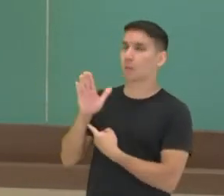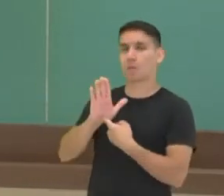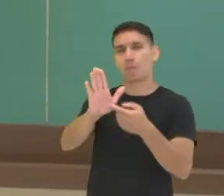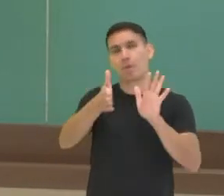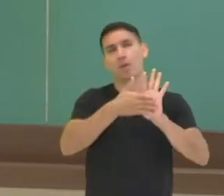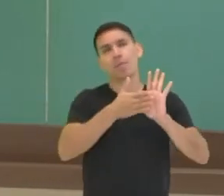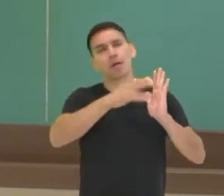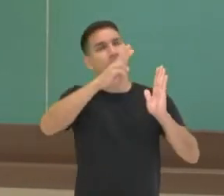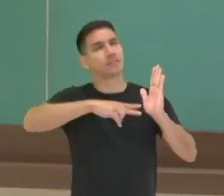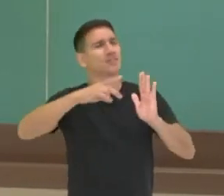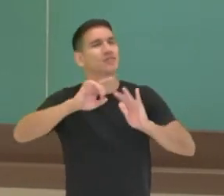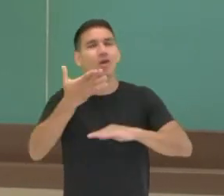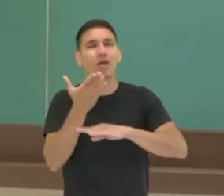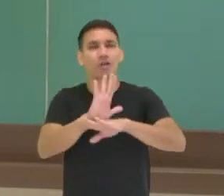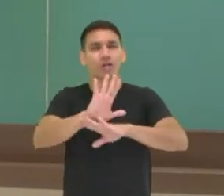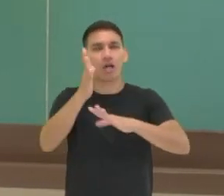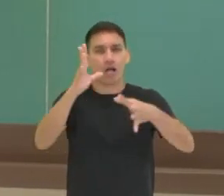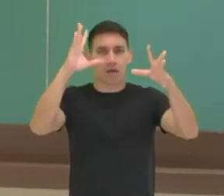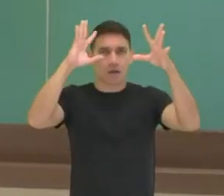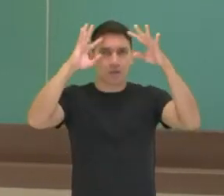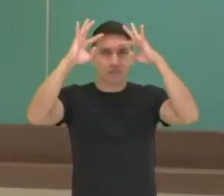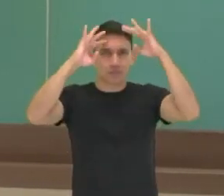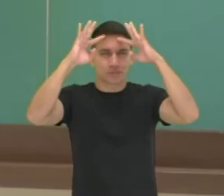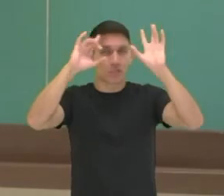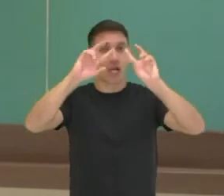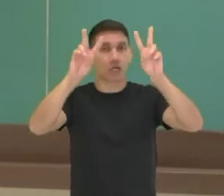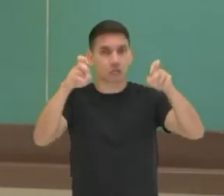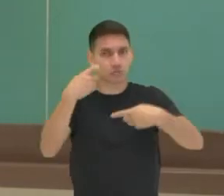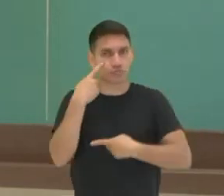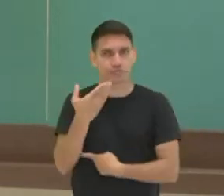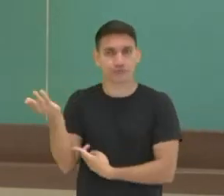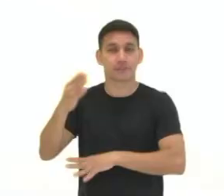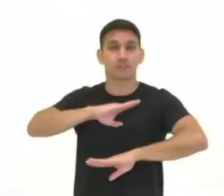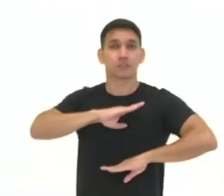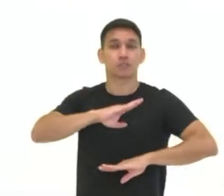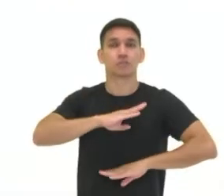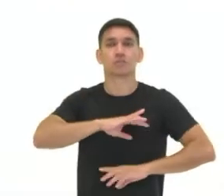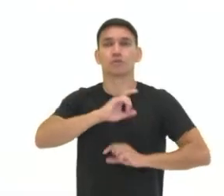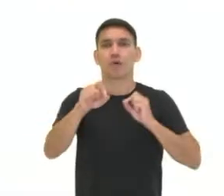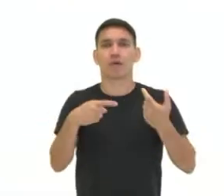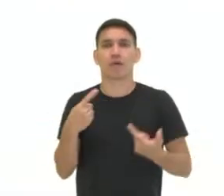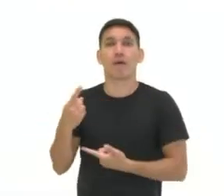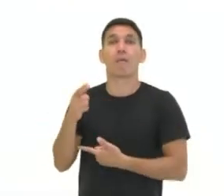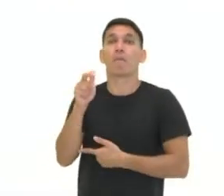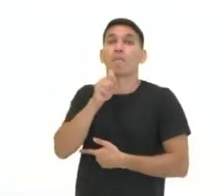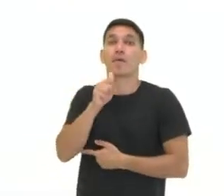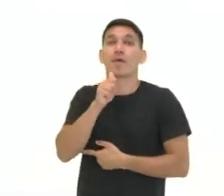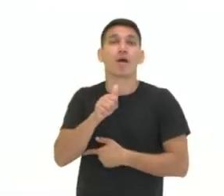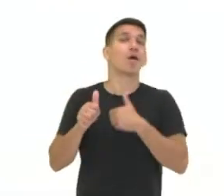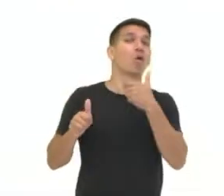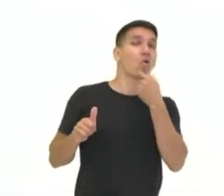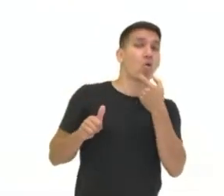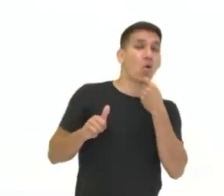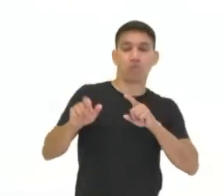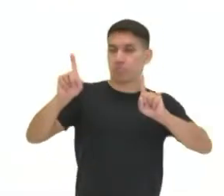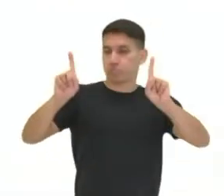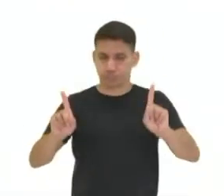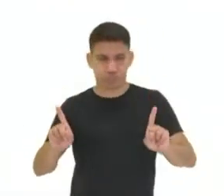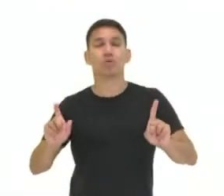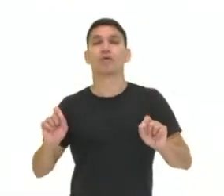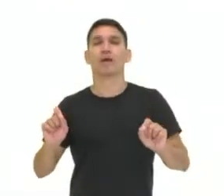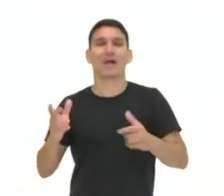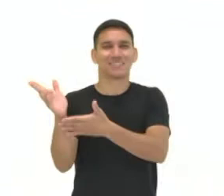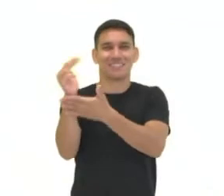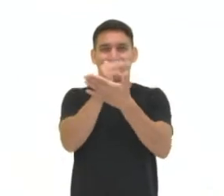a leitura apenas para reflexão. Então a gente tem aqui uma situação em que aparecem os personagens, eles foram desenhados como se